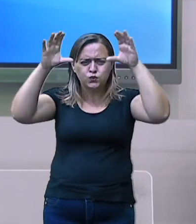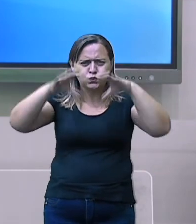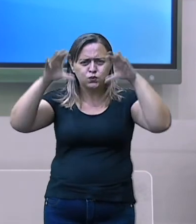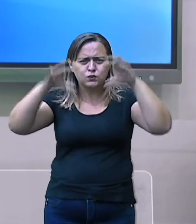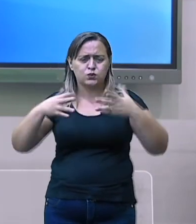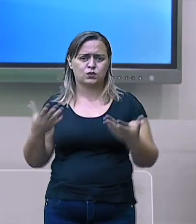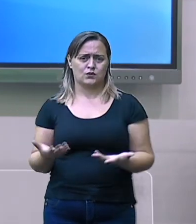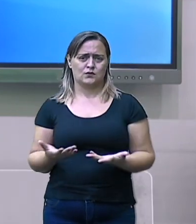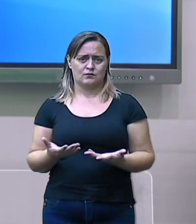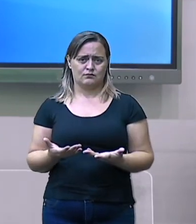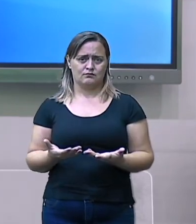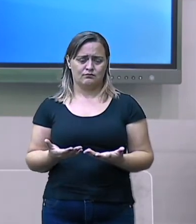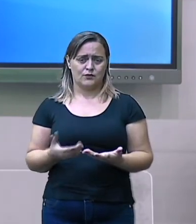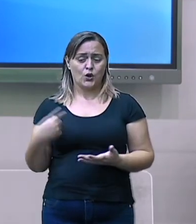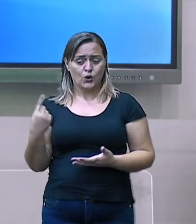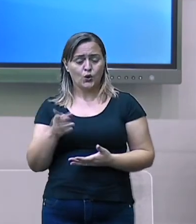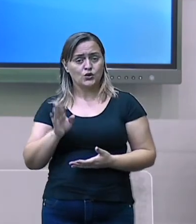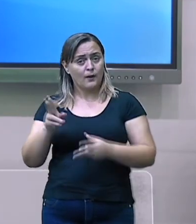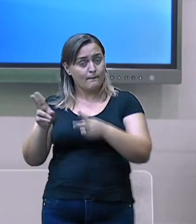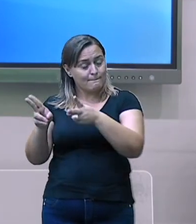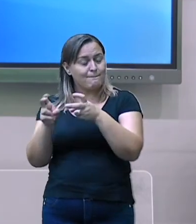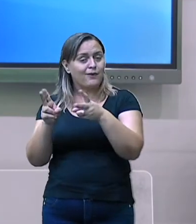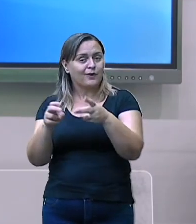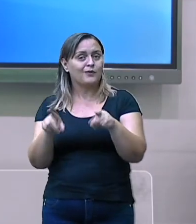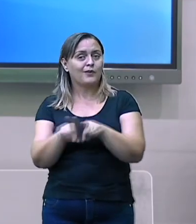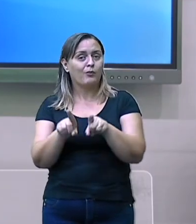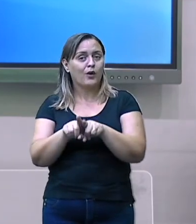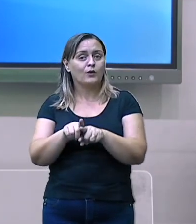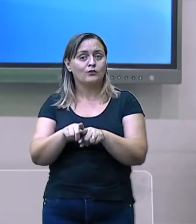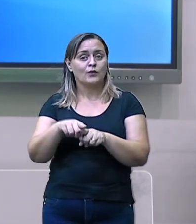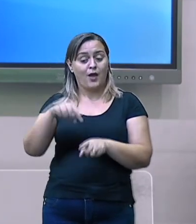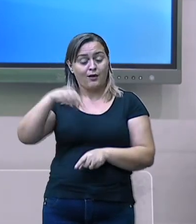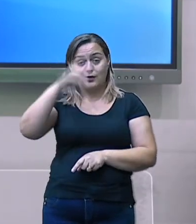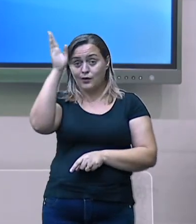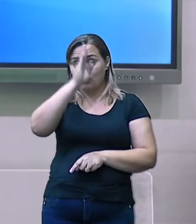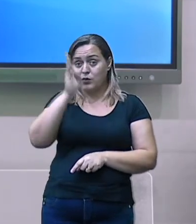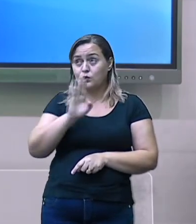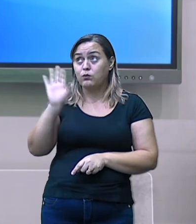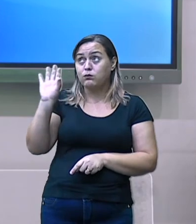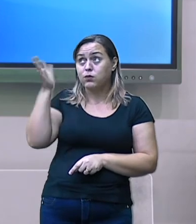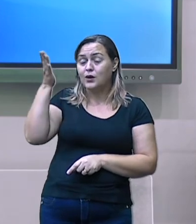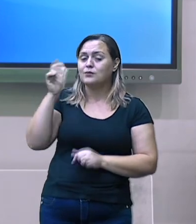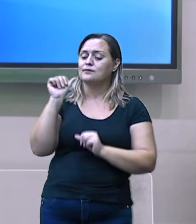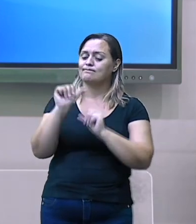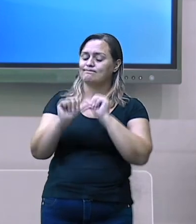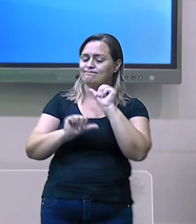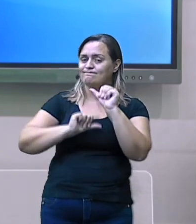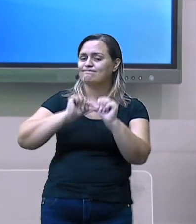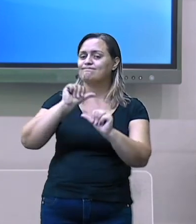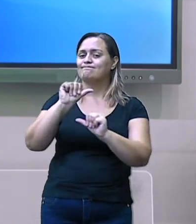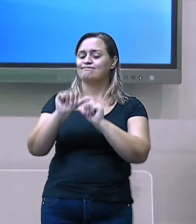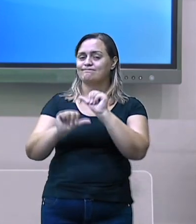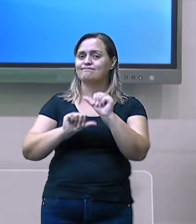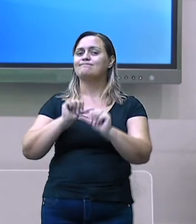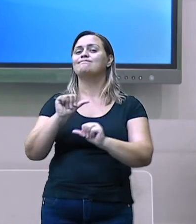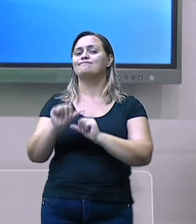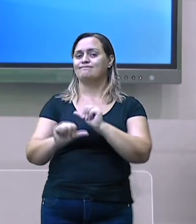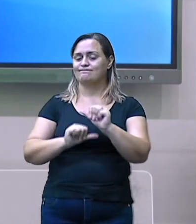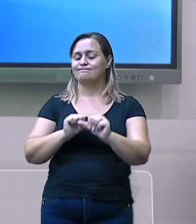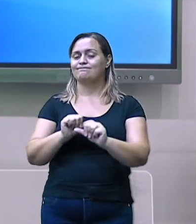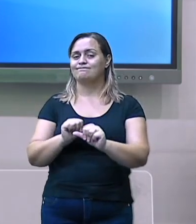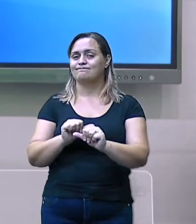secas. A nossa conta de energia que o diga. Devido ao quê? Devido a grandes